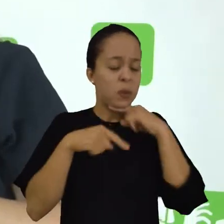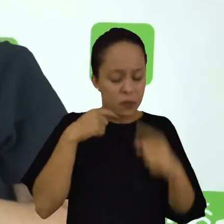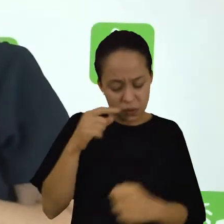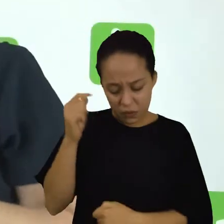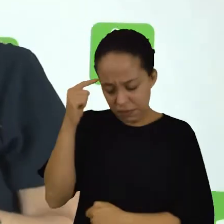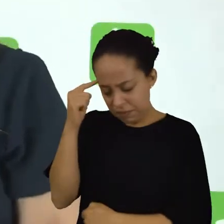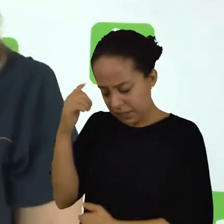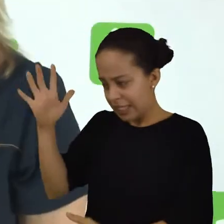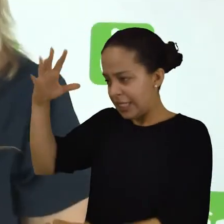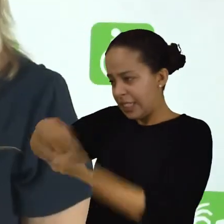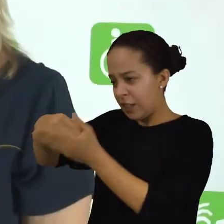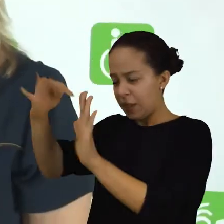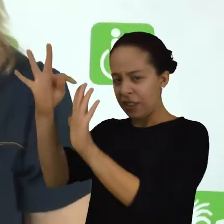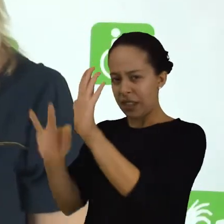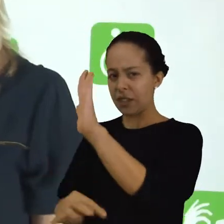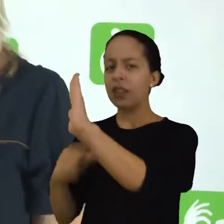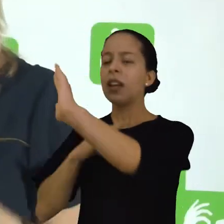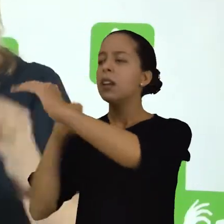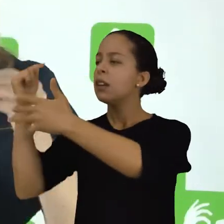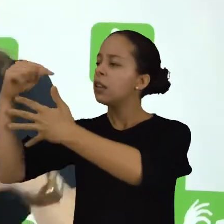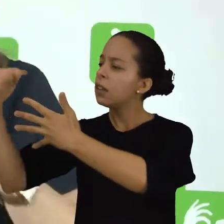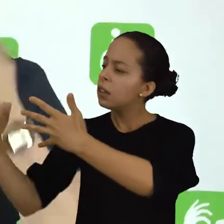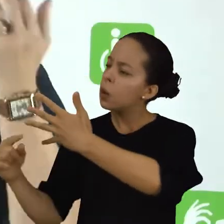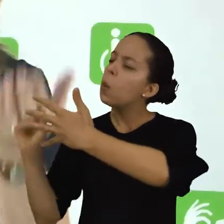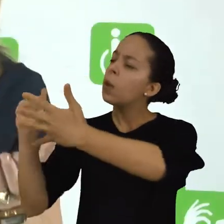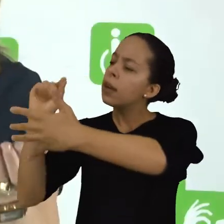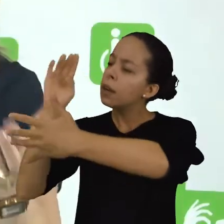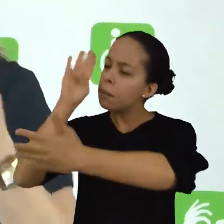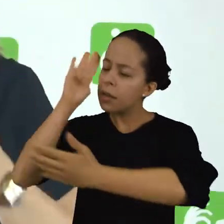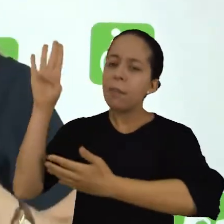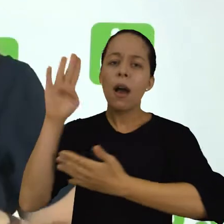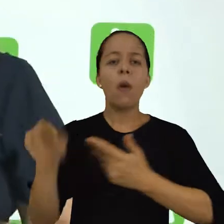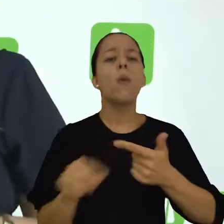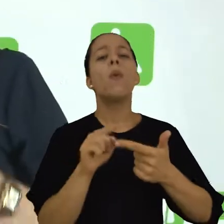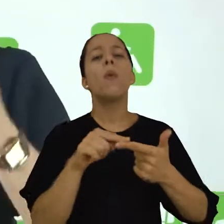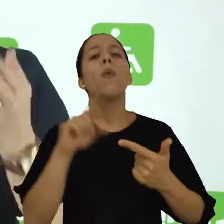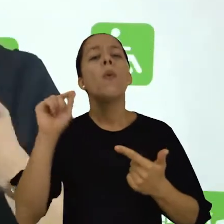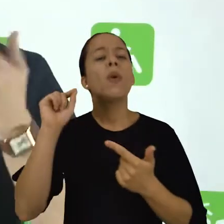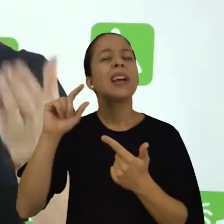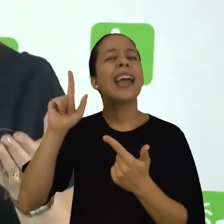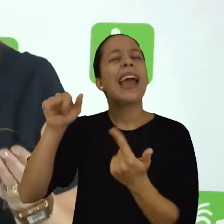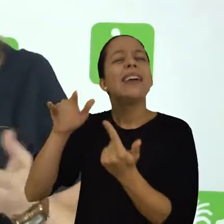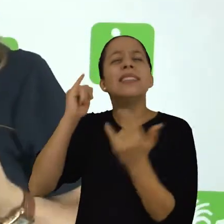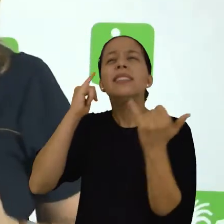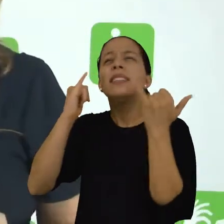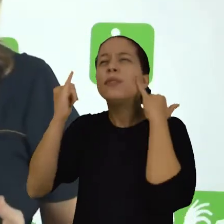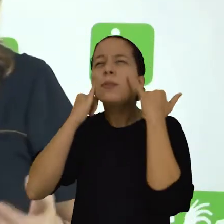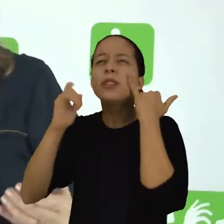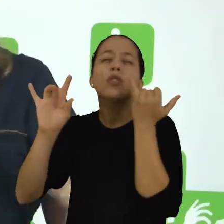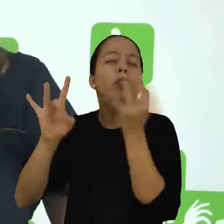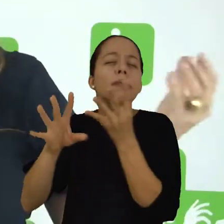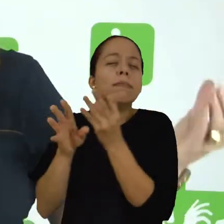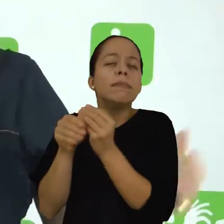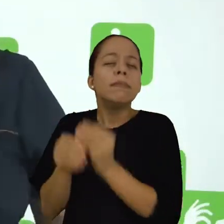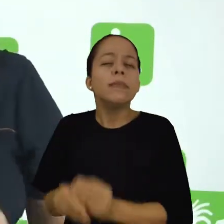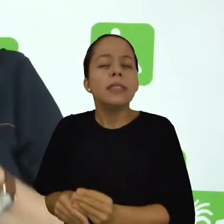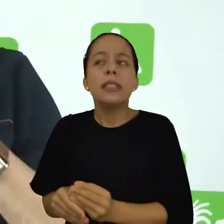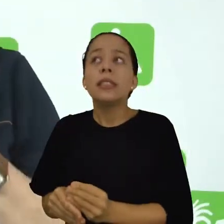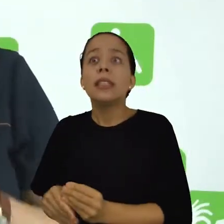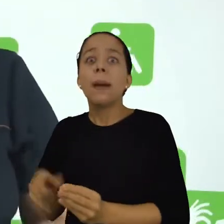decidir entre o que é fundamental no texto, o que é integrante ou então o que é acessório. Então, ele